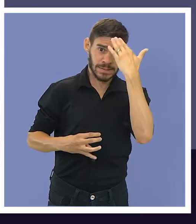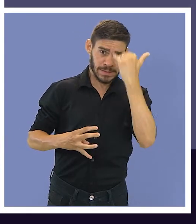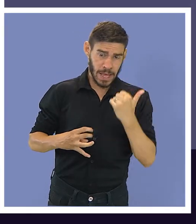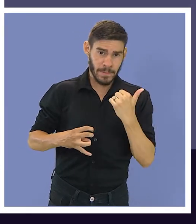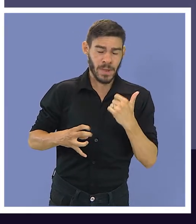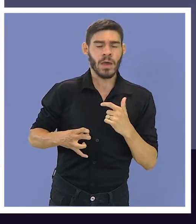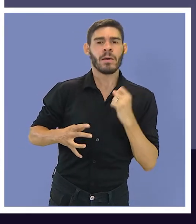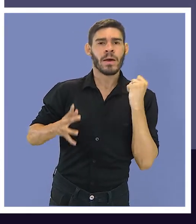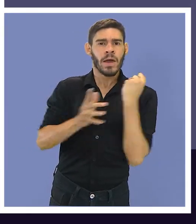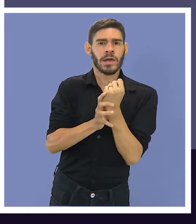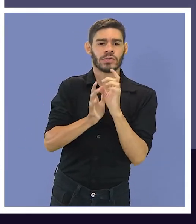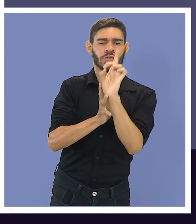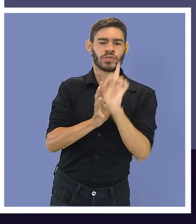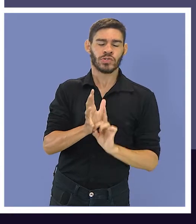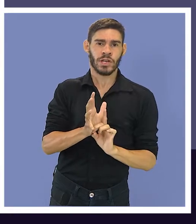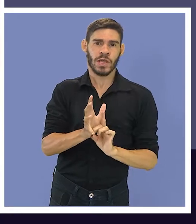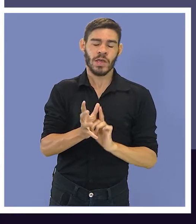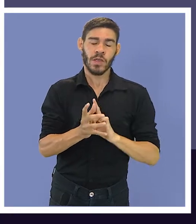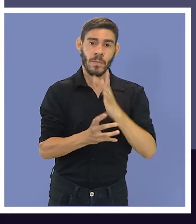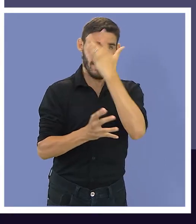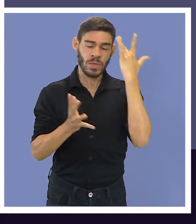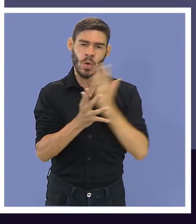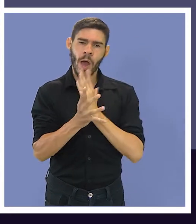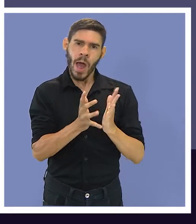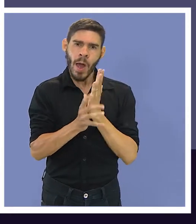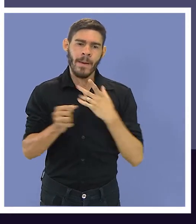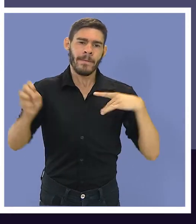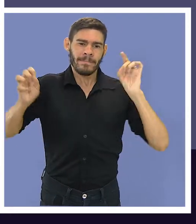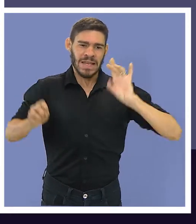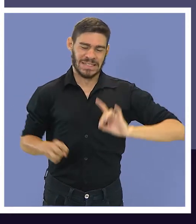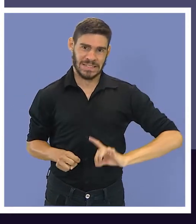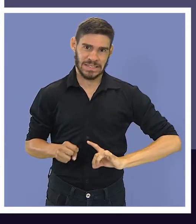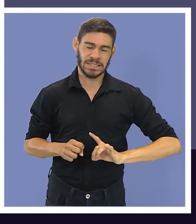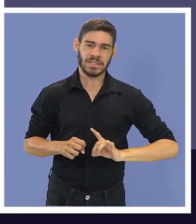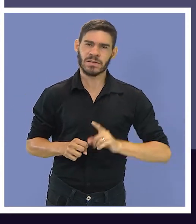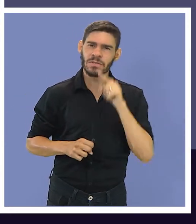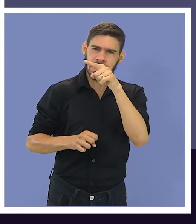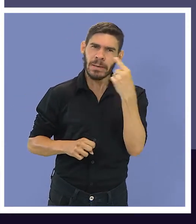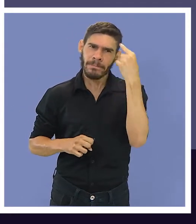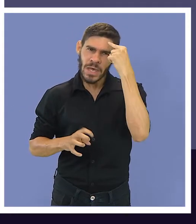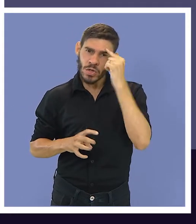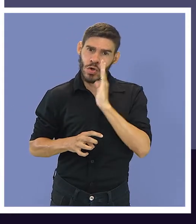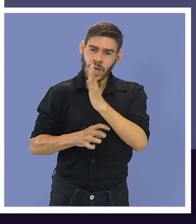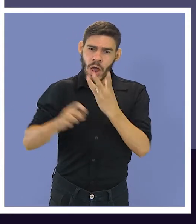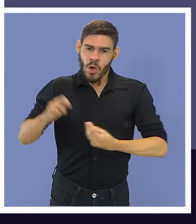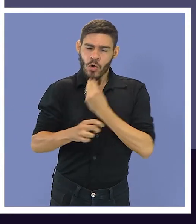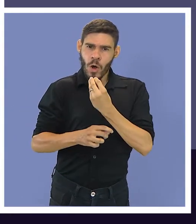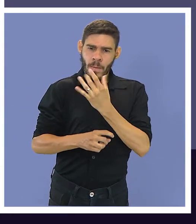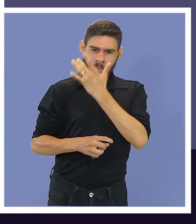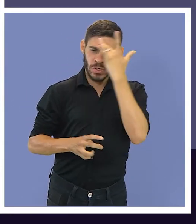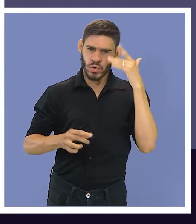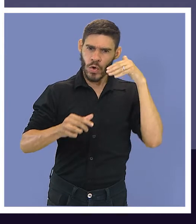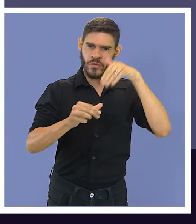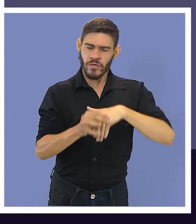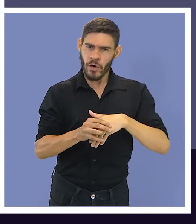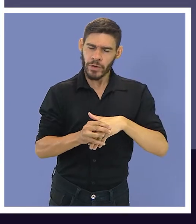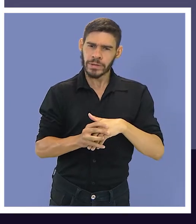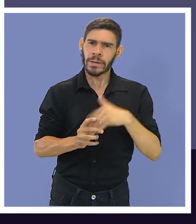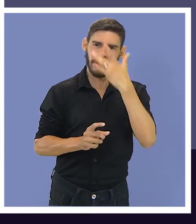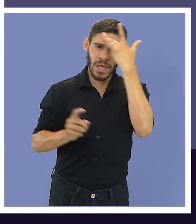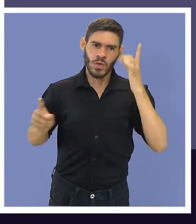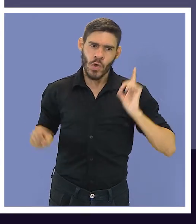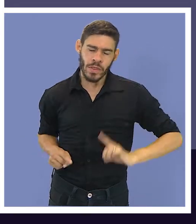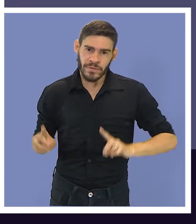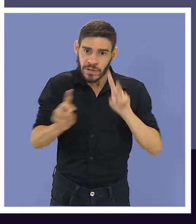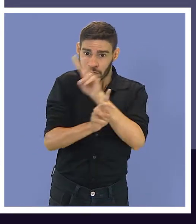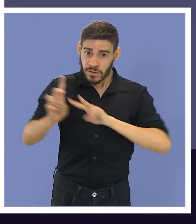levar em conta que, para exercer esse direito, algumas pessoas precisam de condições especiais. Você já parou para pensar em como votam as